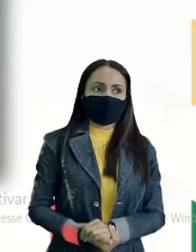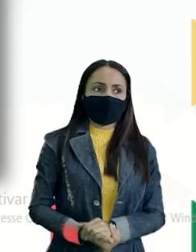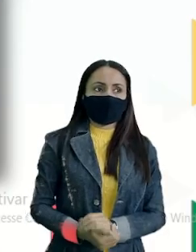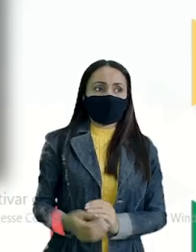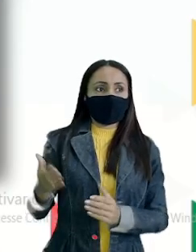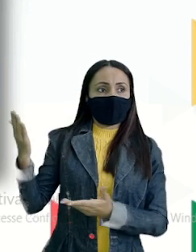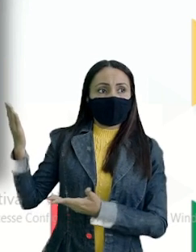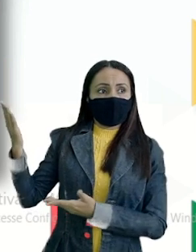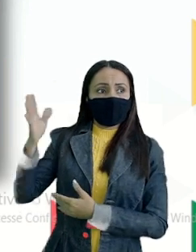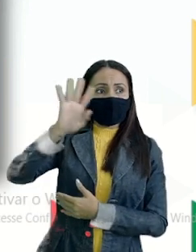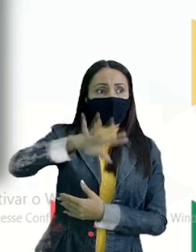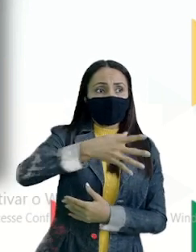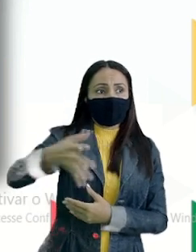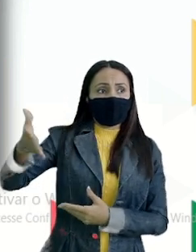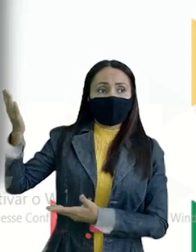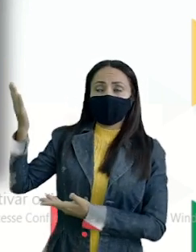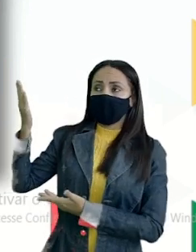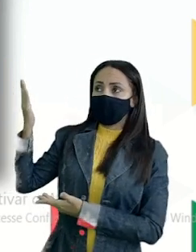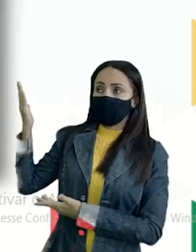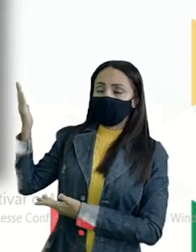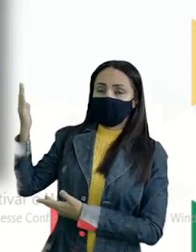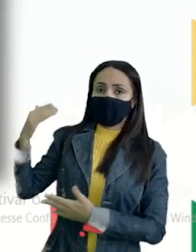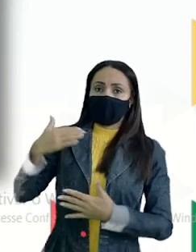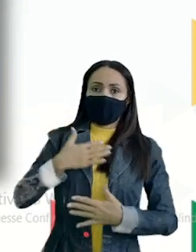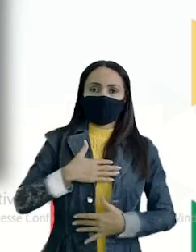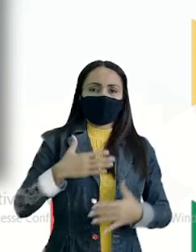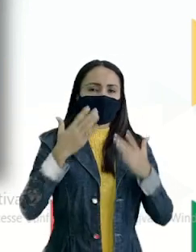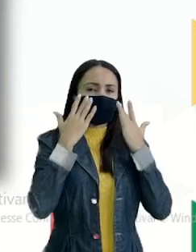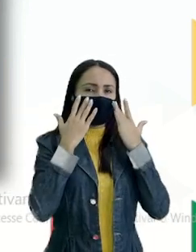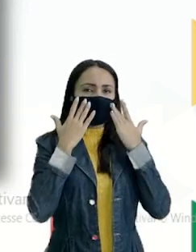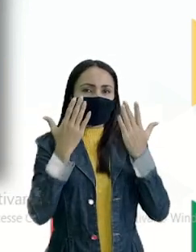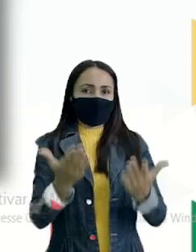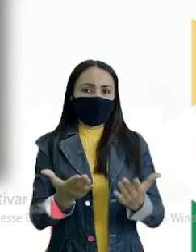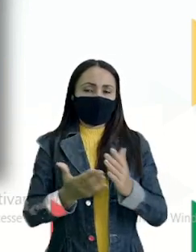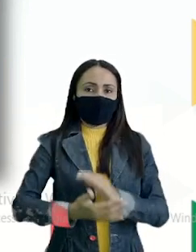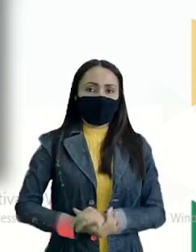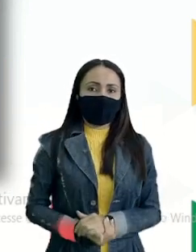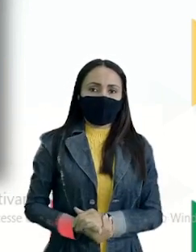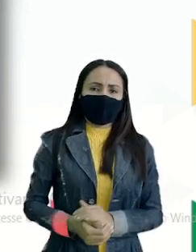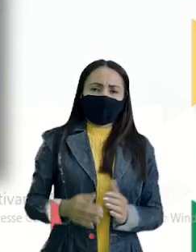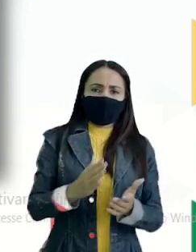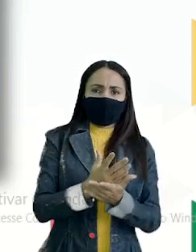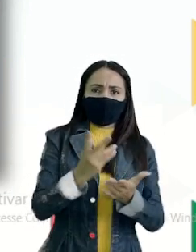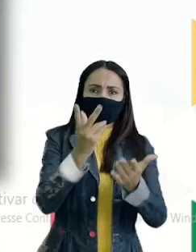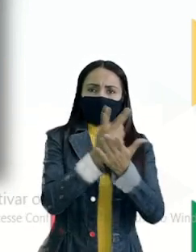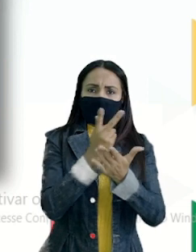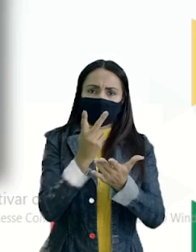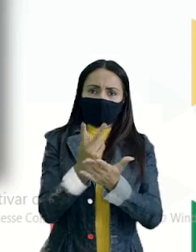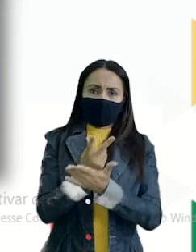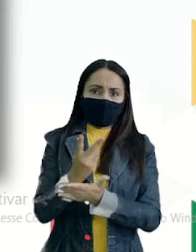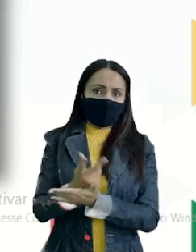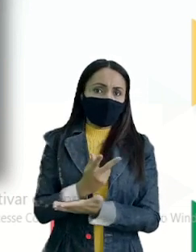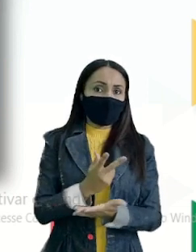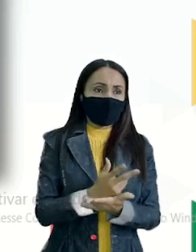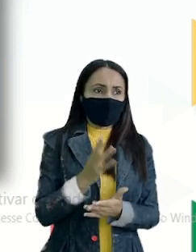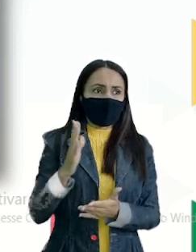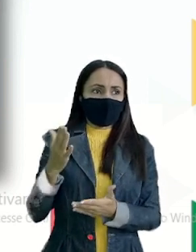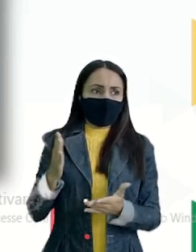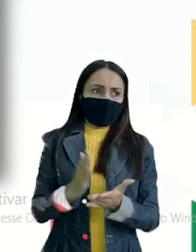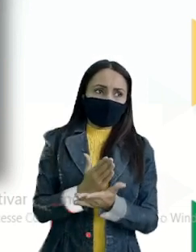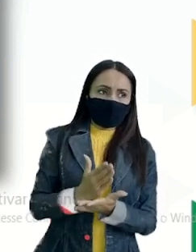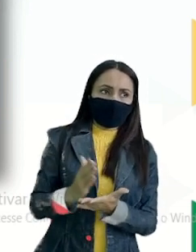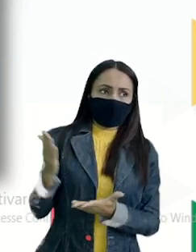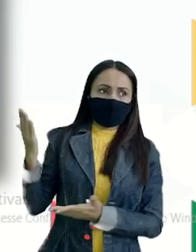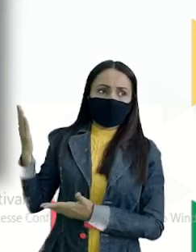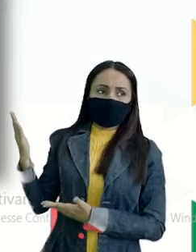tabelinha Que eu gostaria Que vocês prestassem Bem atenção De alguns erros Que nós comentamos Aliás Que